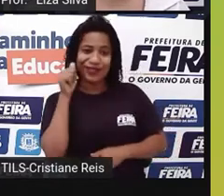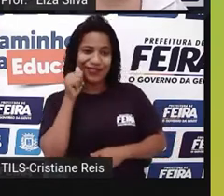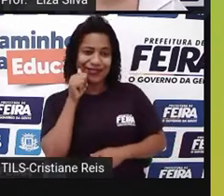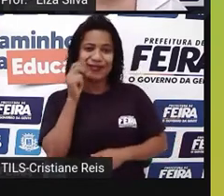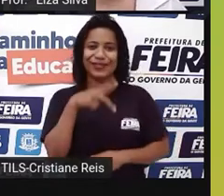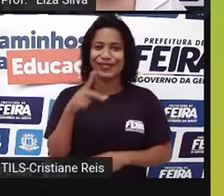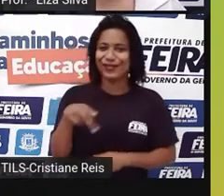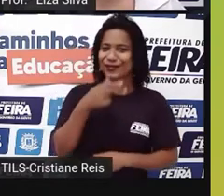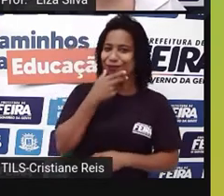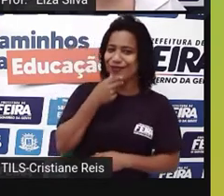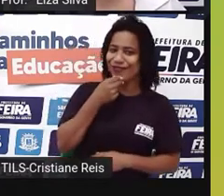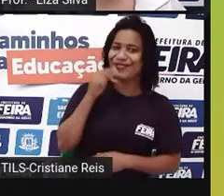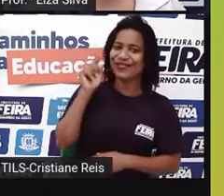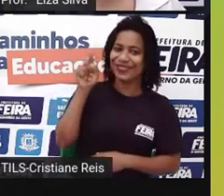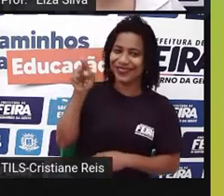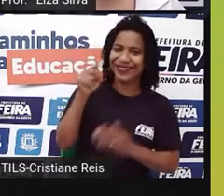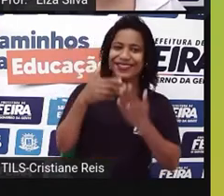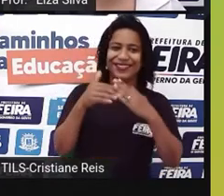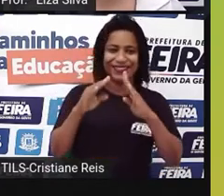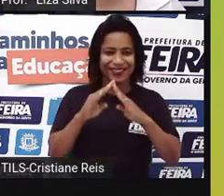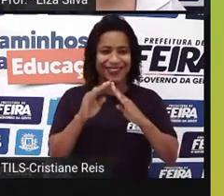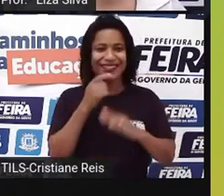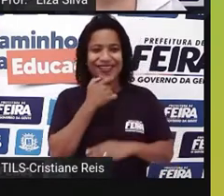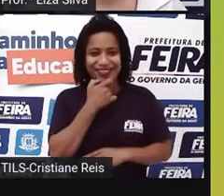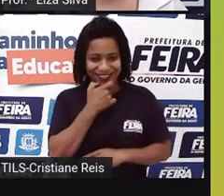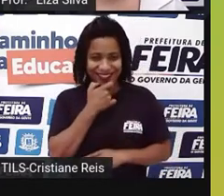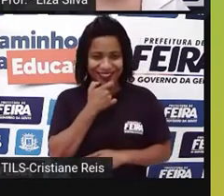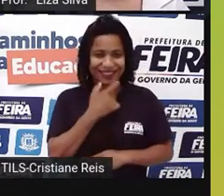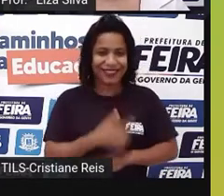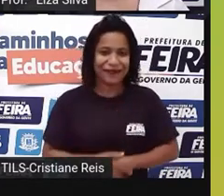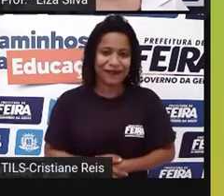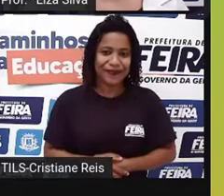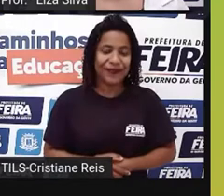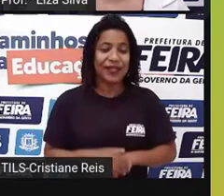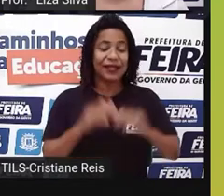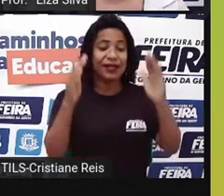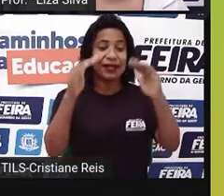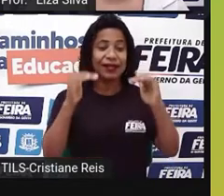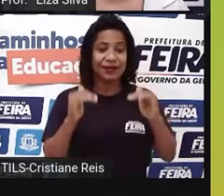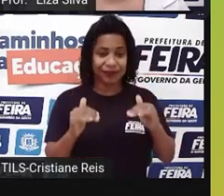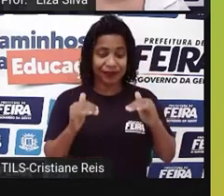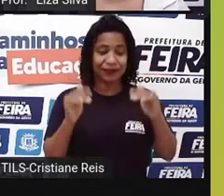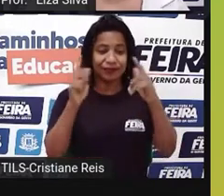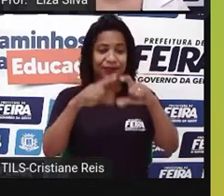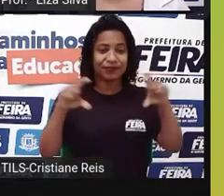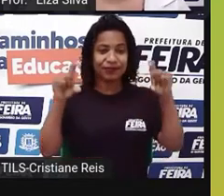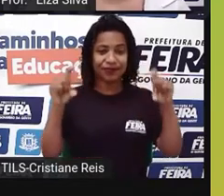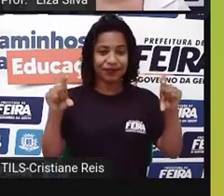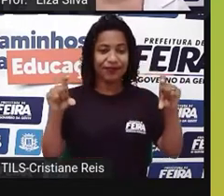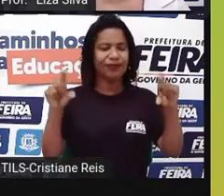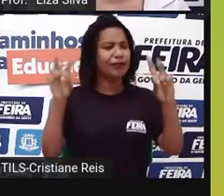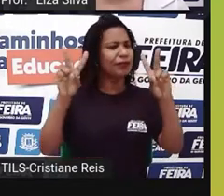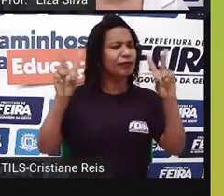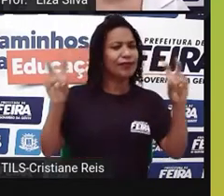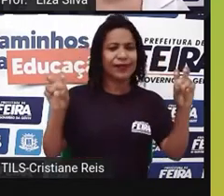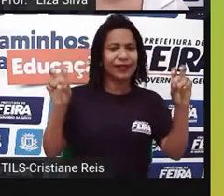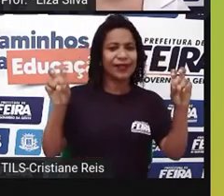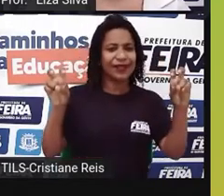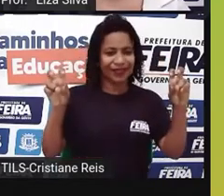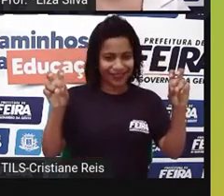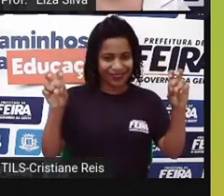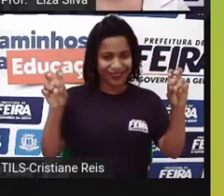professor ou de sua professora de inglês. Abaixo do cabeçalho, coloque o tema